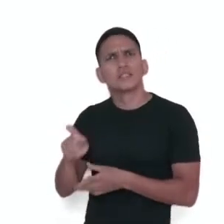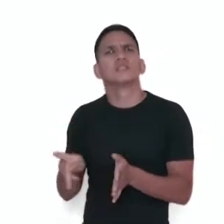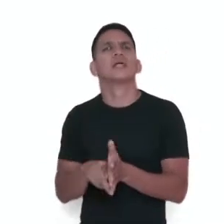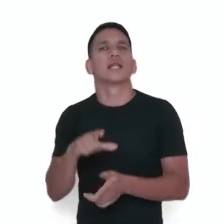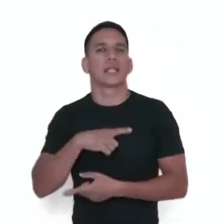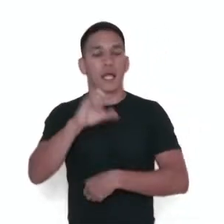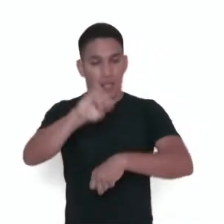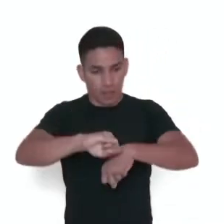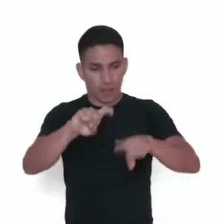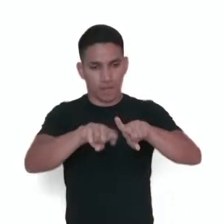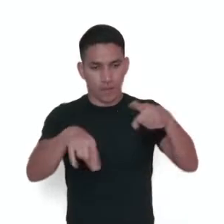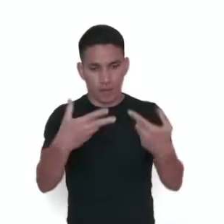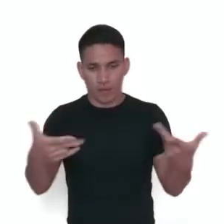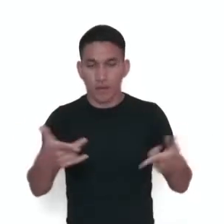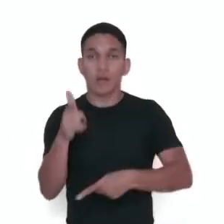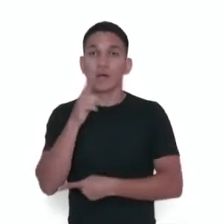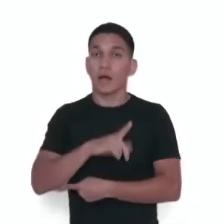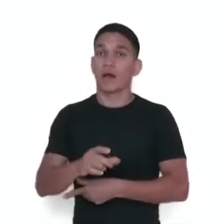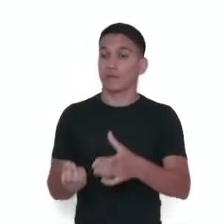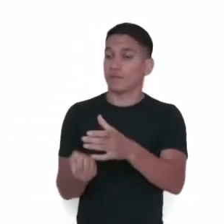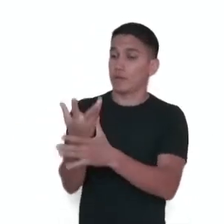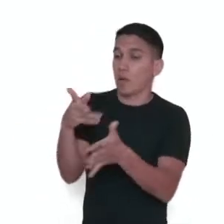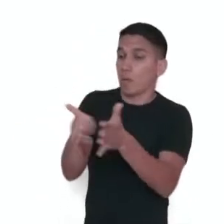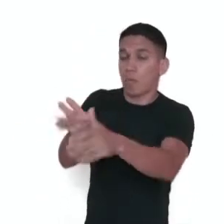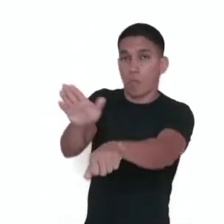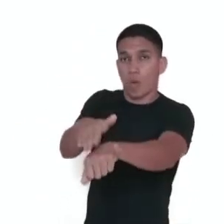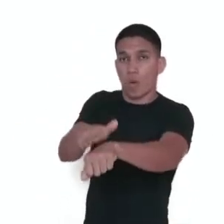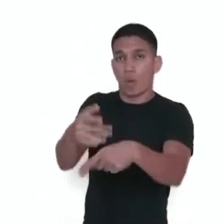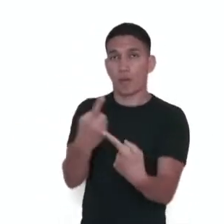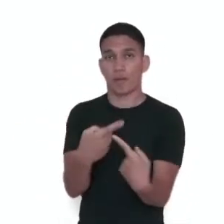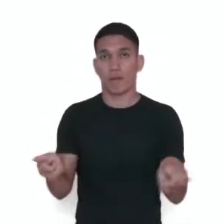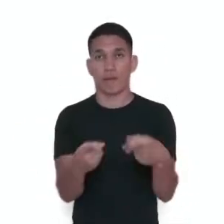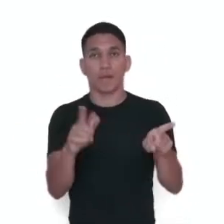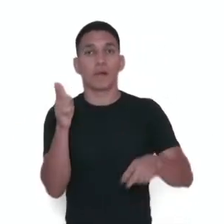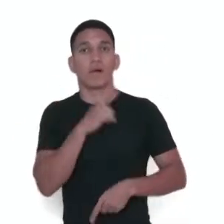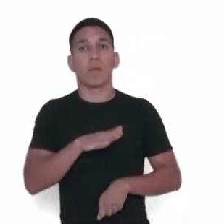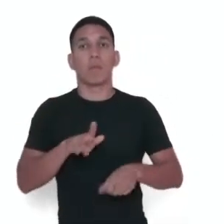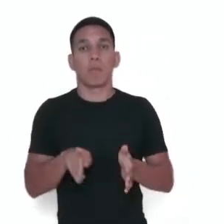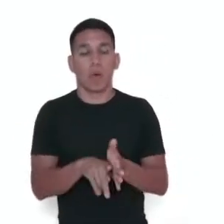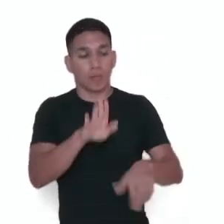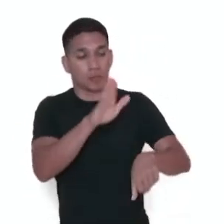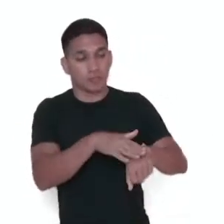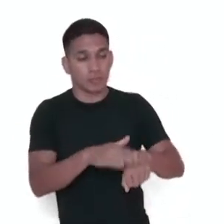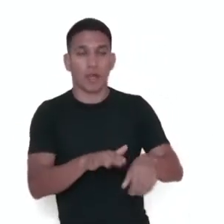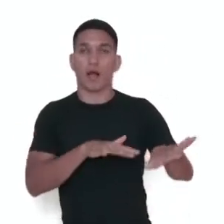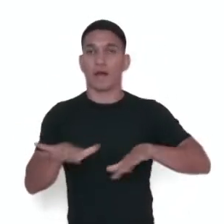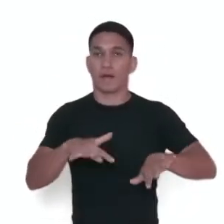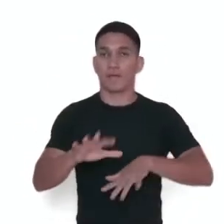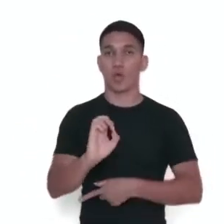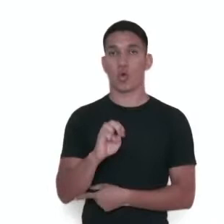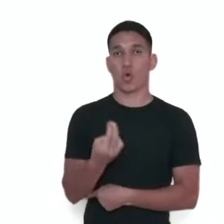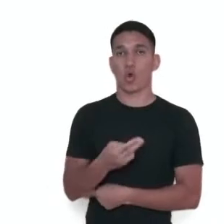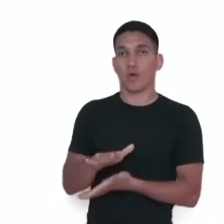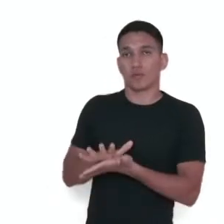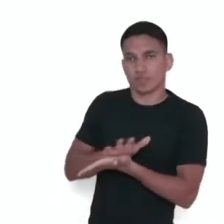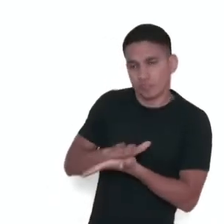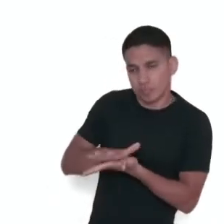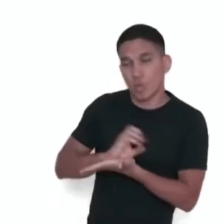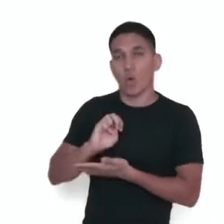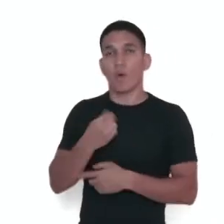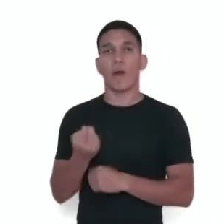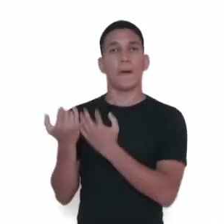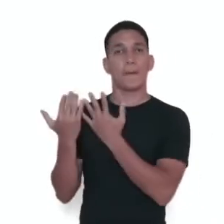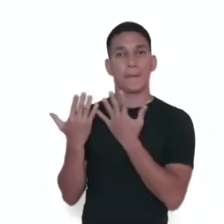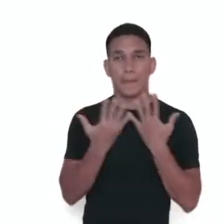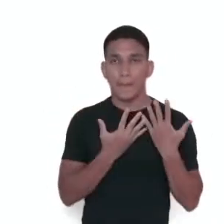resultantes das vibrações no próprio instrumento, por meio de percussão em batidas, fricção, agitação ou sopro. Instrumentos